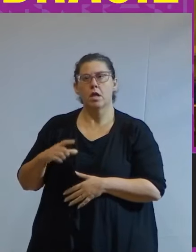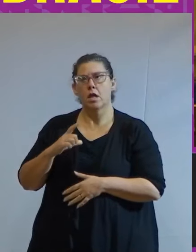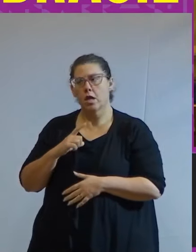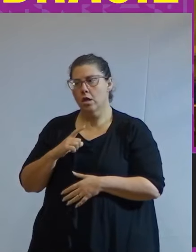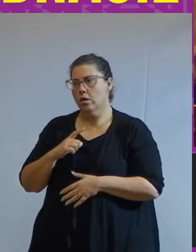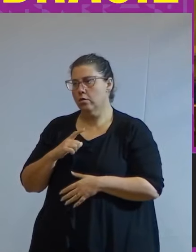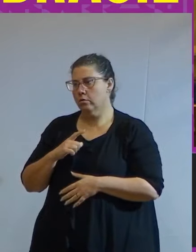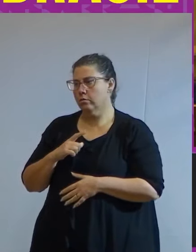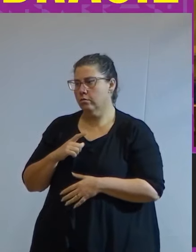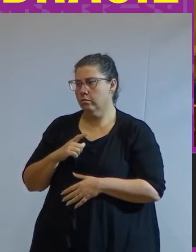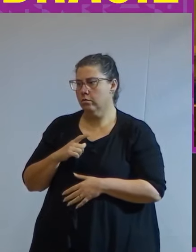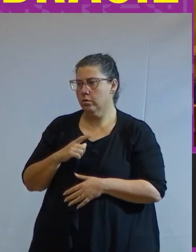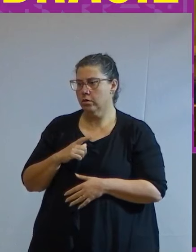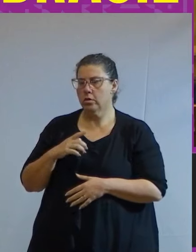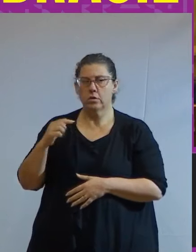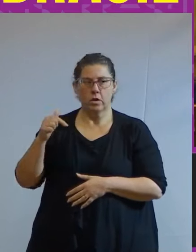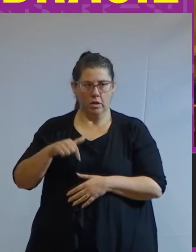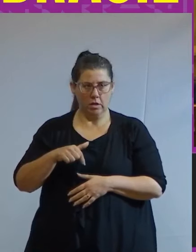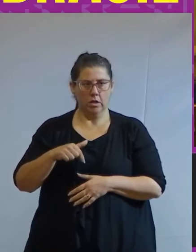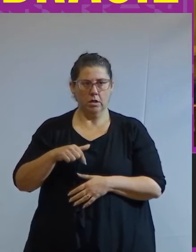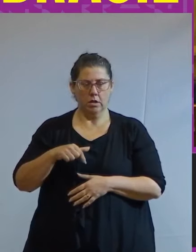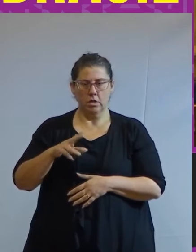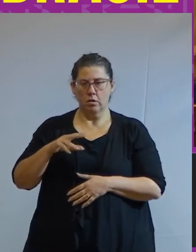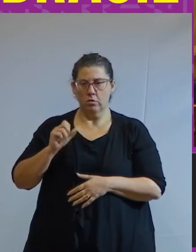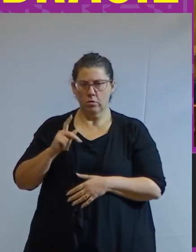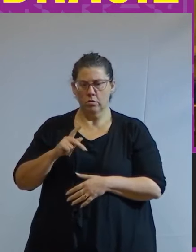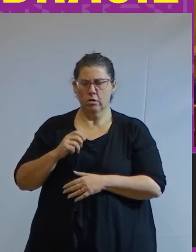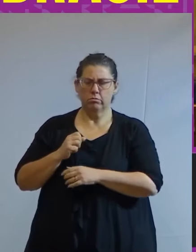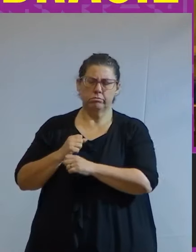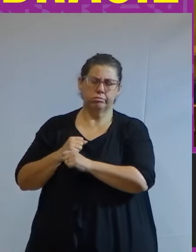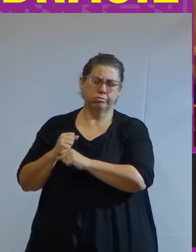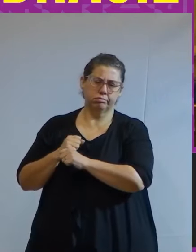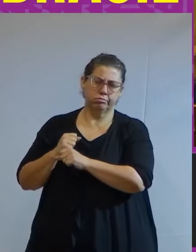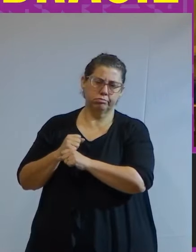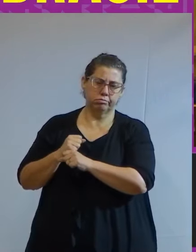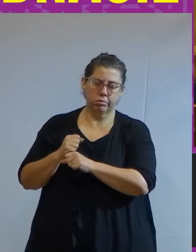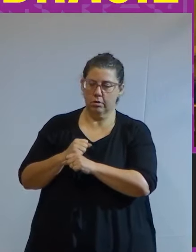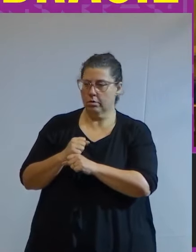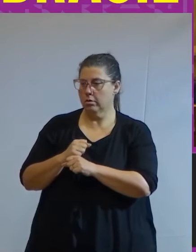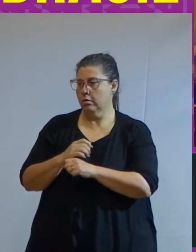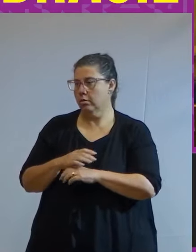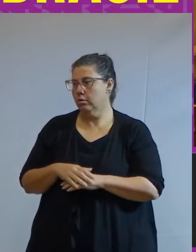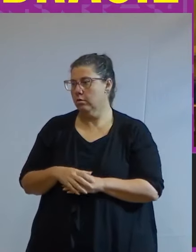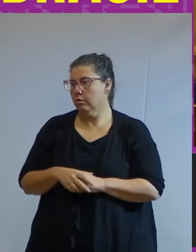tempo demais na universidade e muito mais tempo que o bom senso